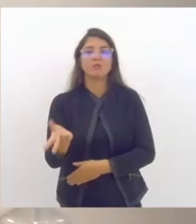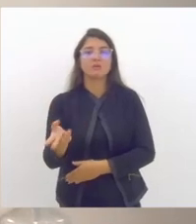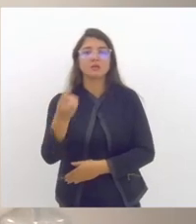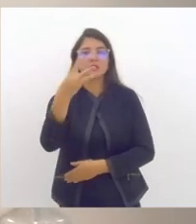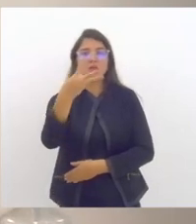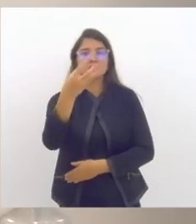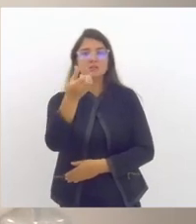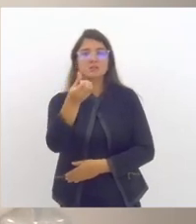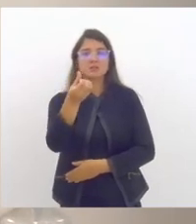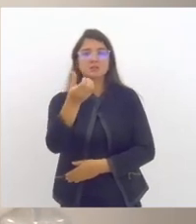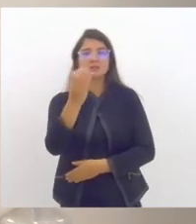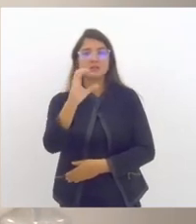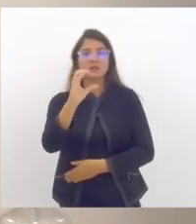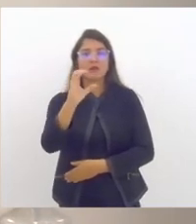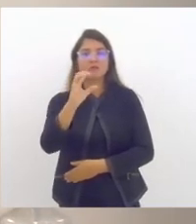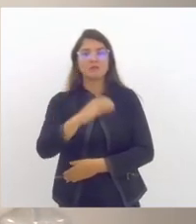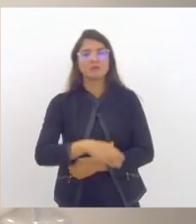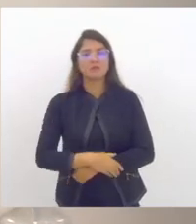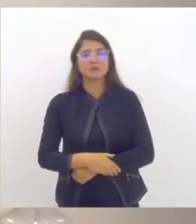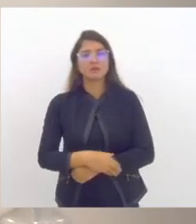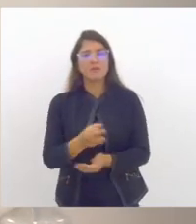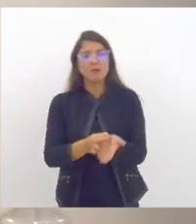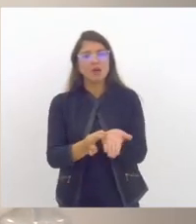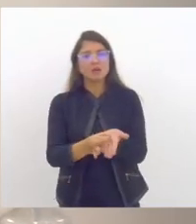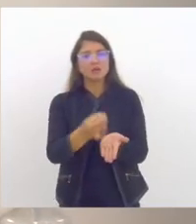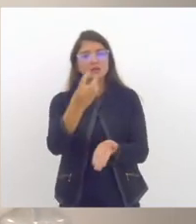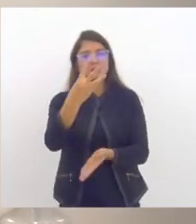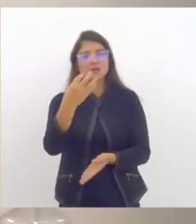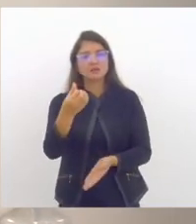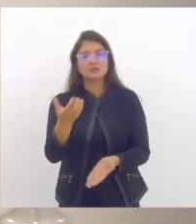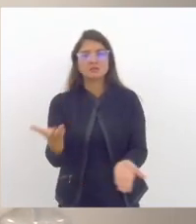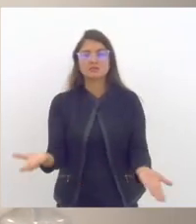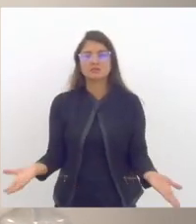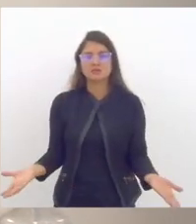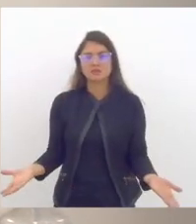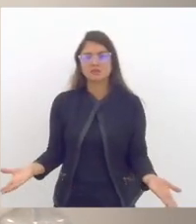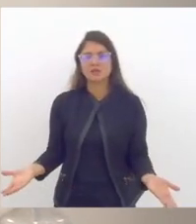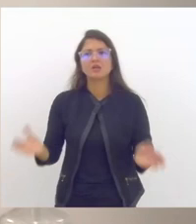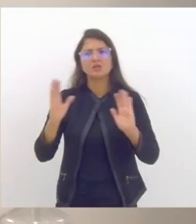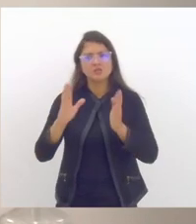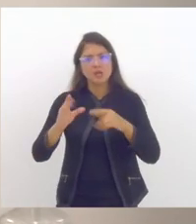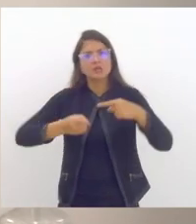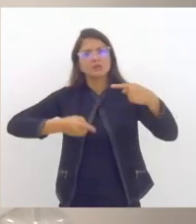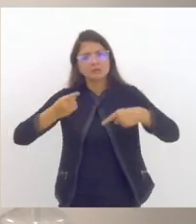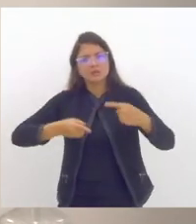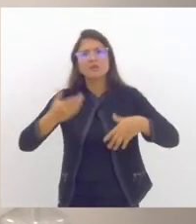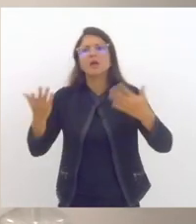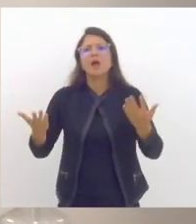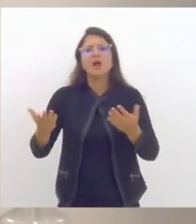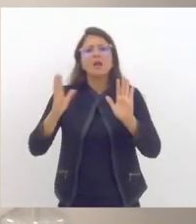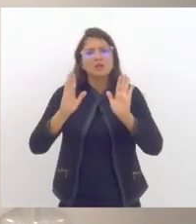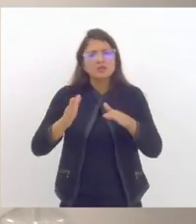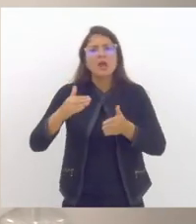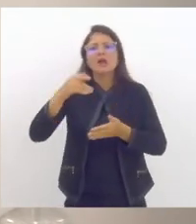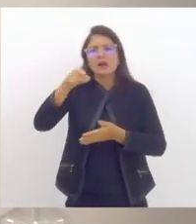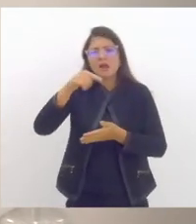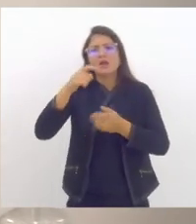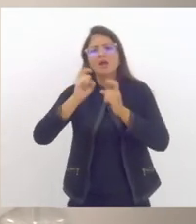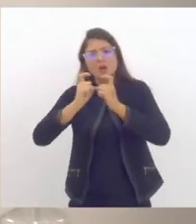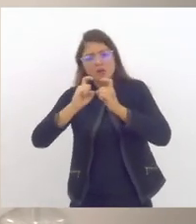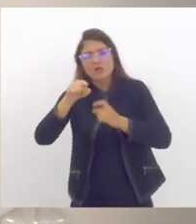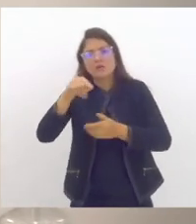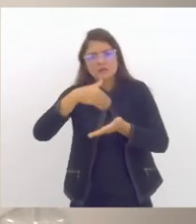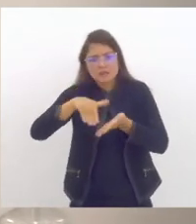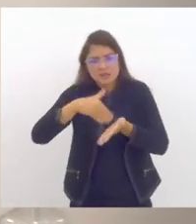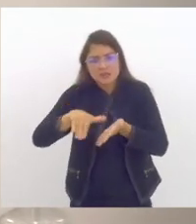36 centavos a gente já debateu esse tema em audiência pública já me reuni algumas vezes com o secretário para tratar desse assunto junto